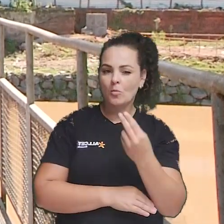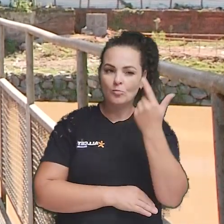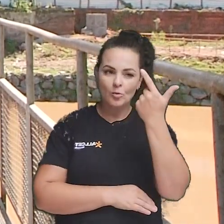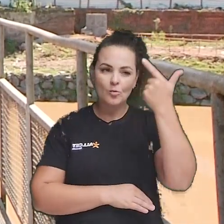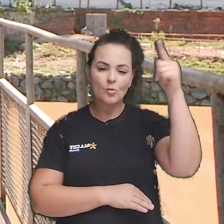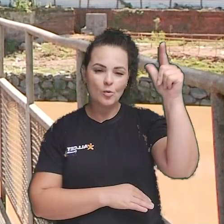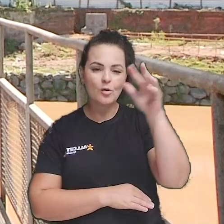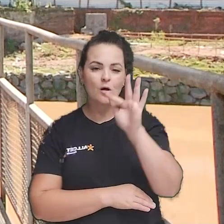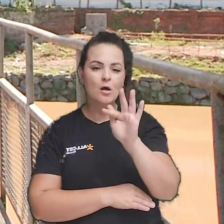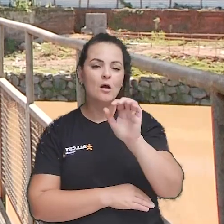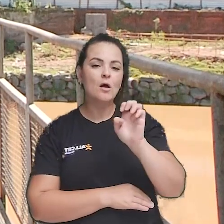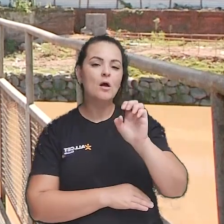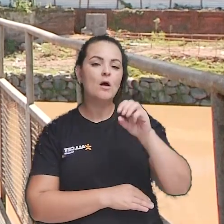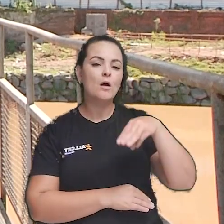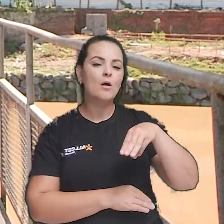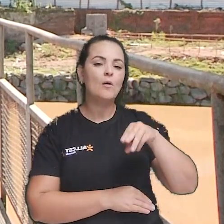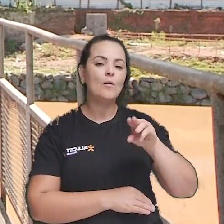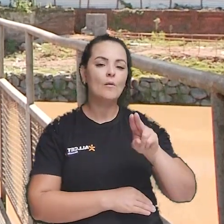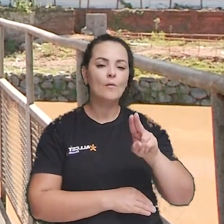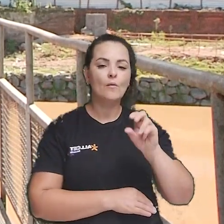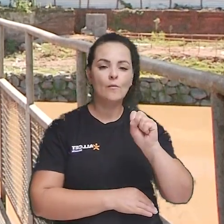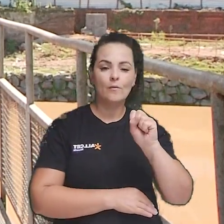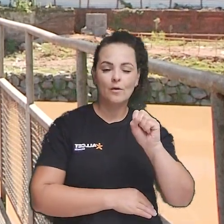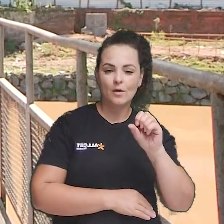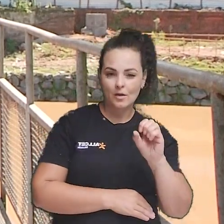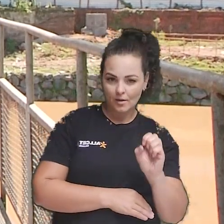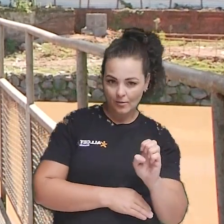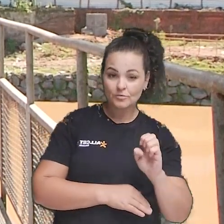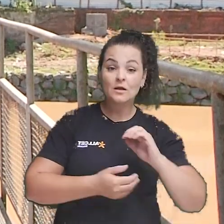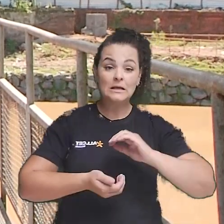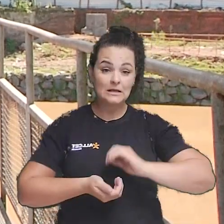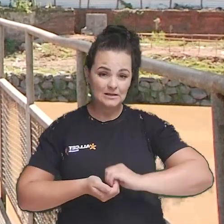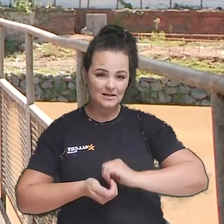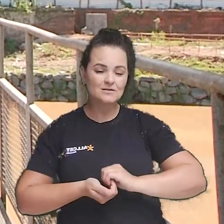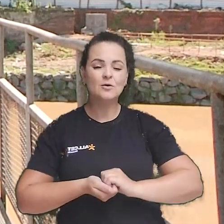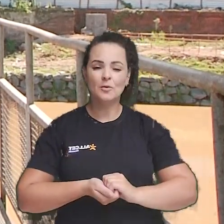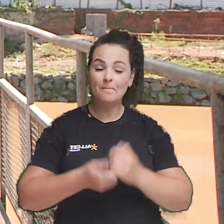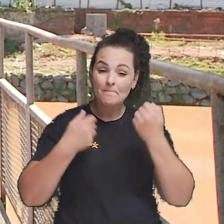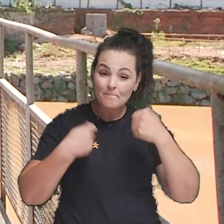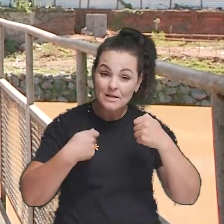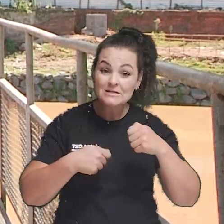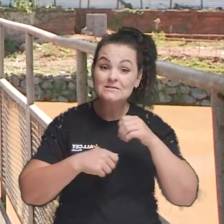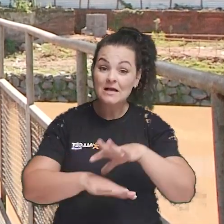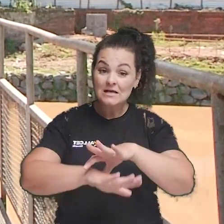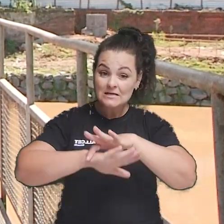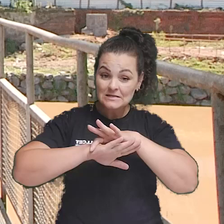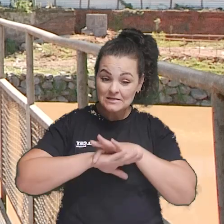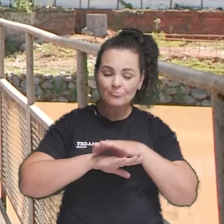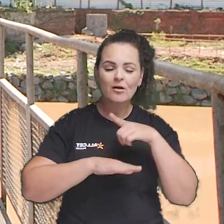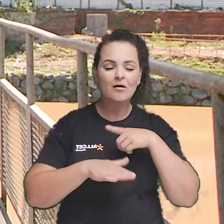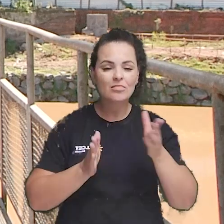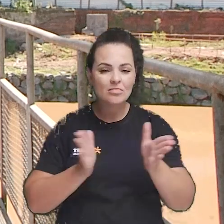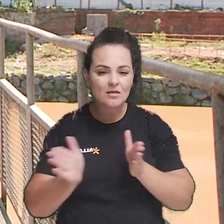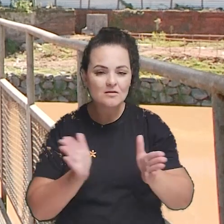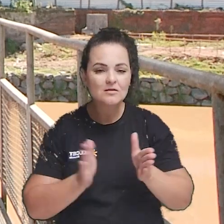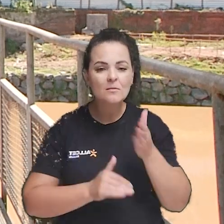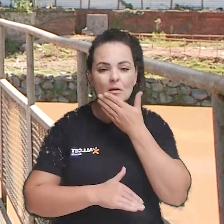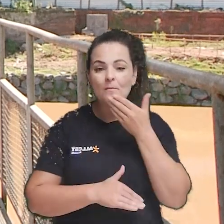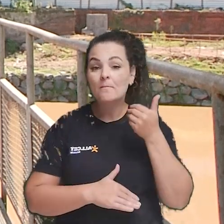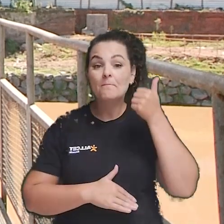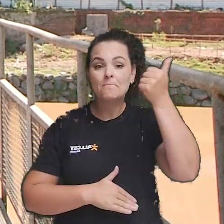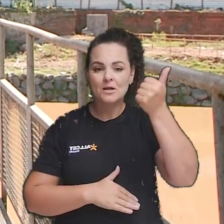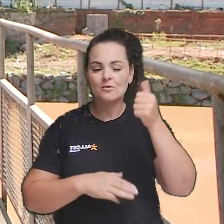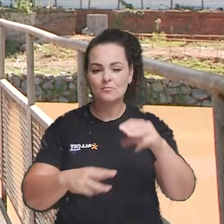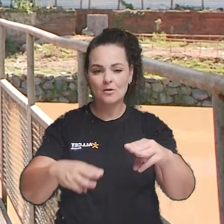especialmente durante eventos nacionais e internacionais na SCAR, como o FEMUSC, torna-se imperativo